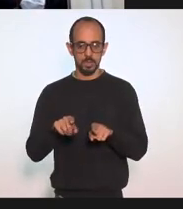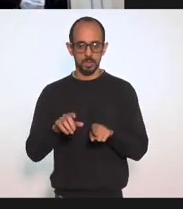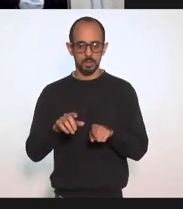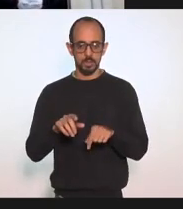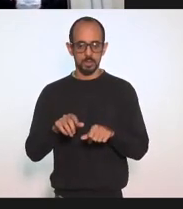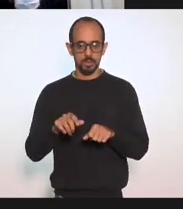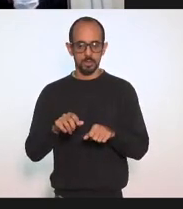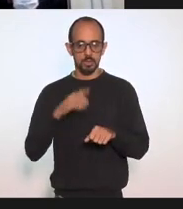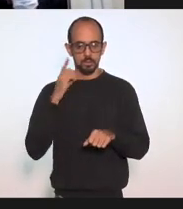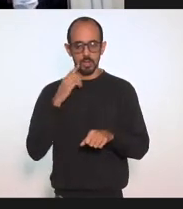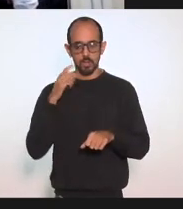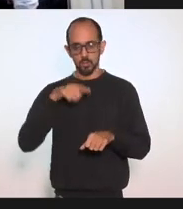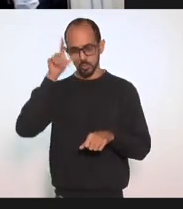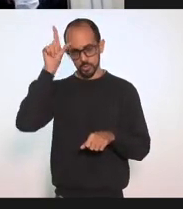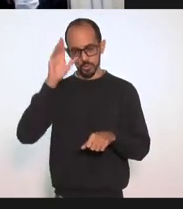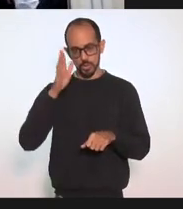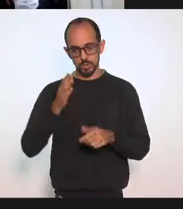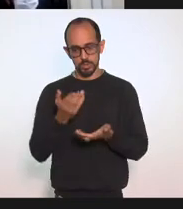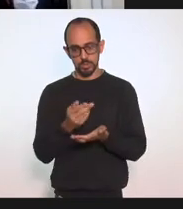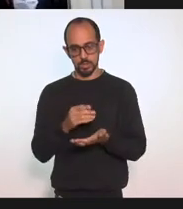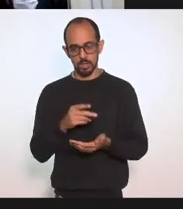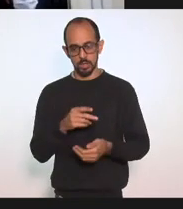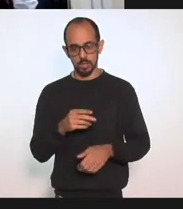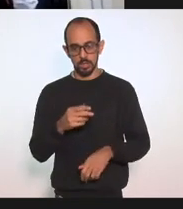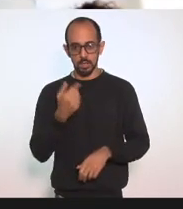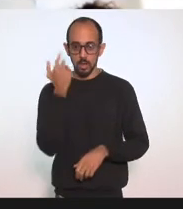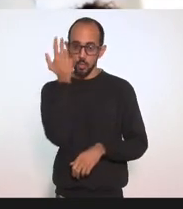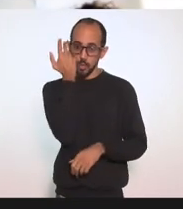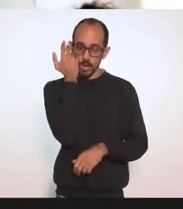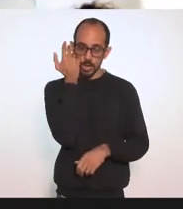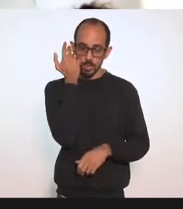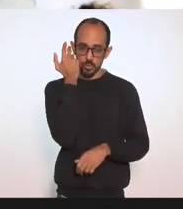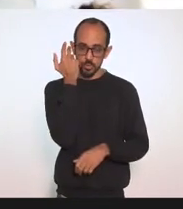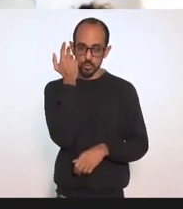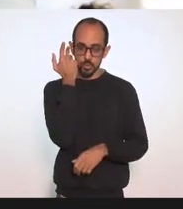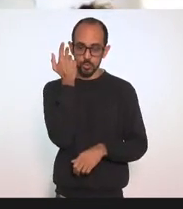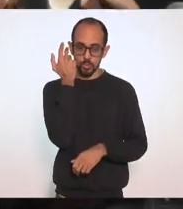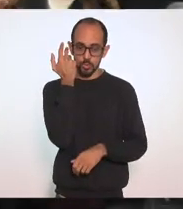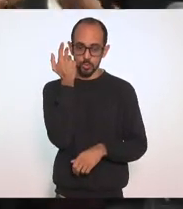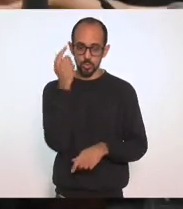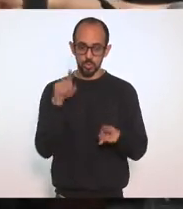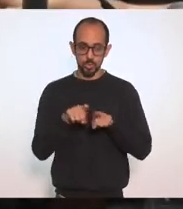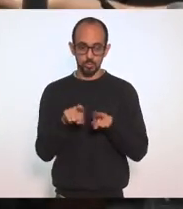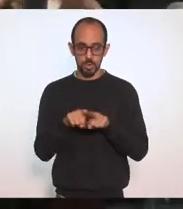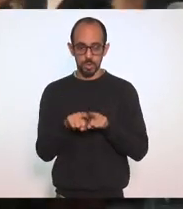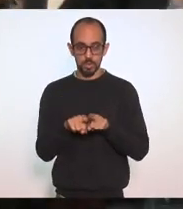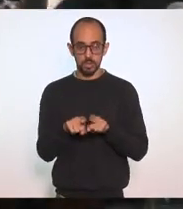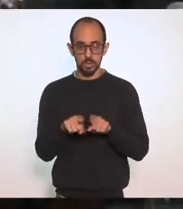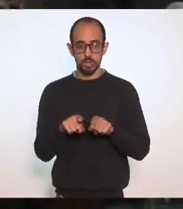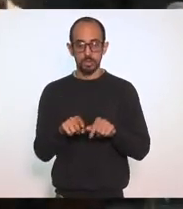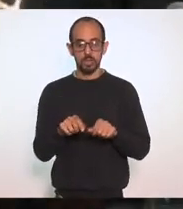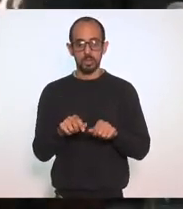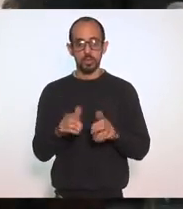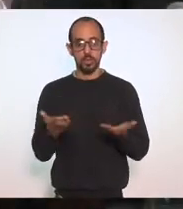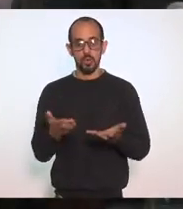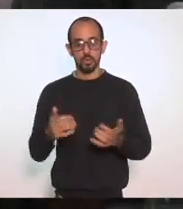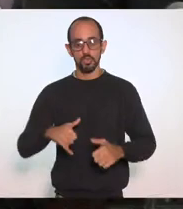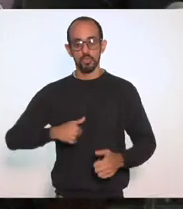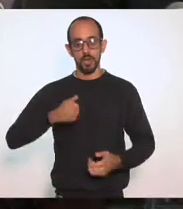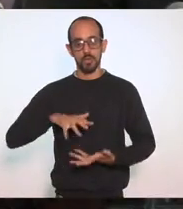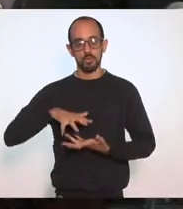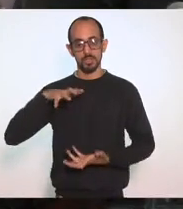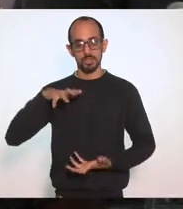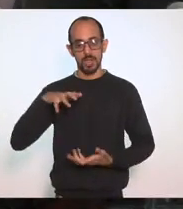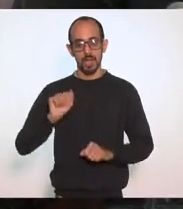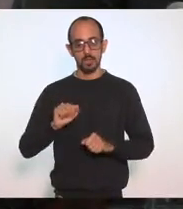estava Ele é uma coisa Ele já está inscrito Para declarar voto Expediente E hoje é aniversário Antes Daquela